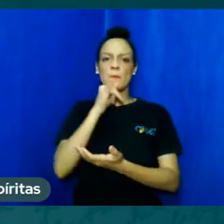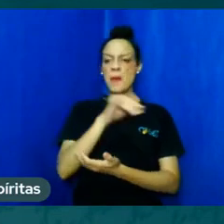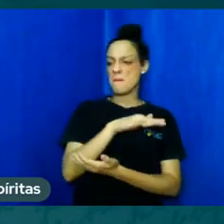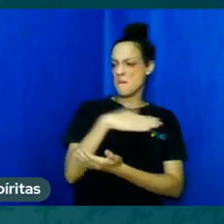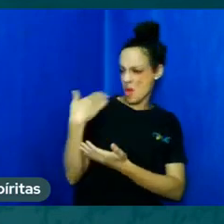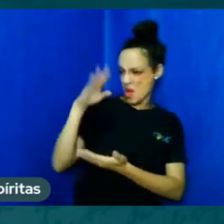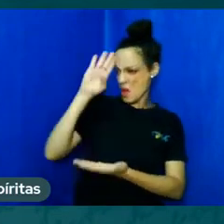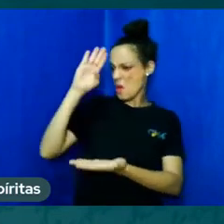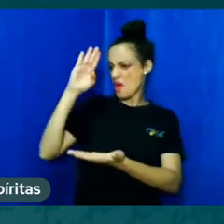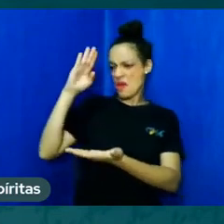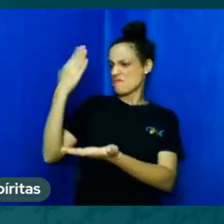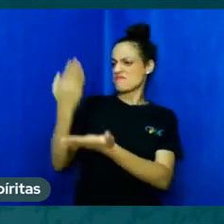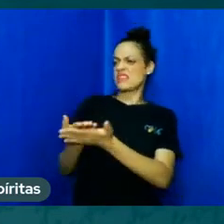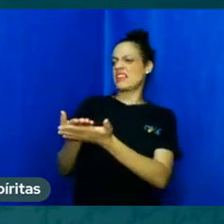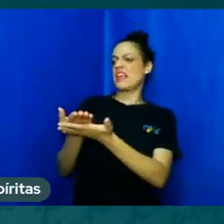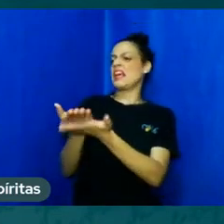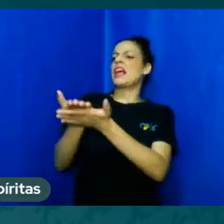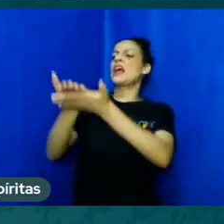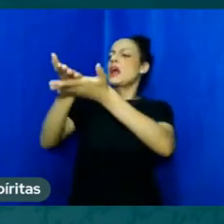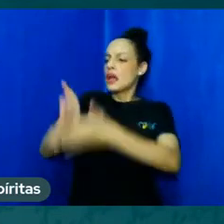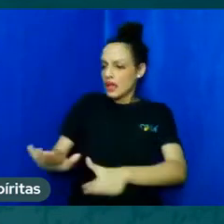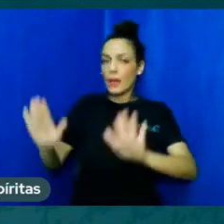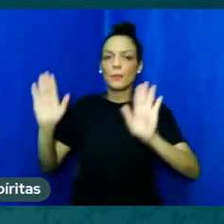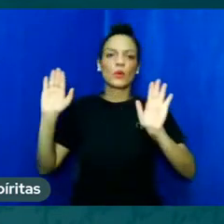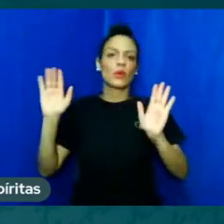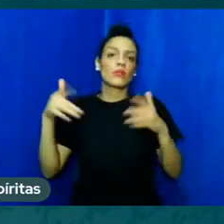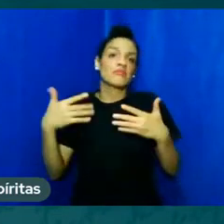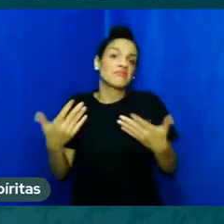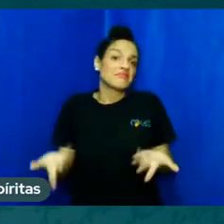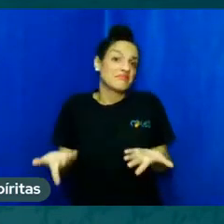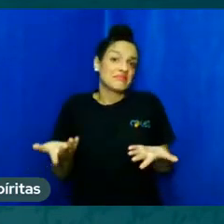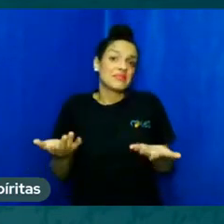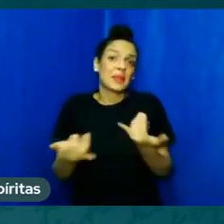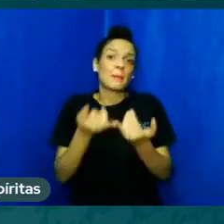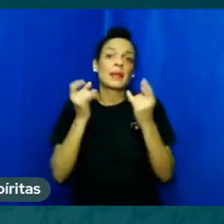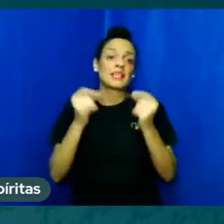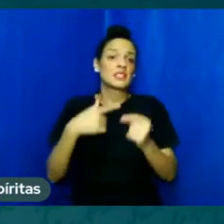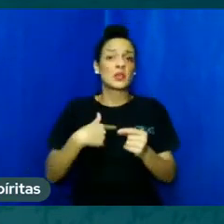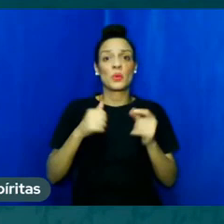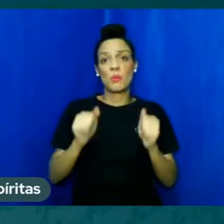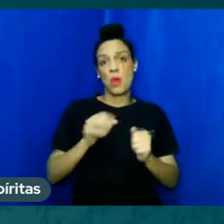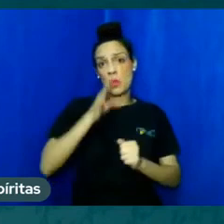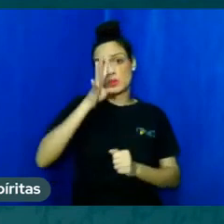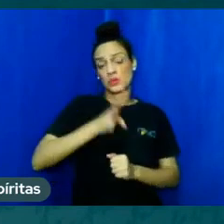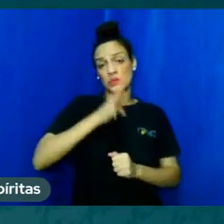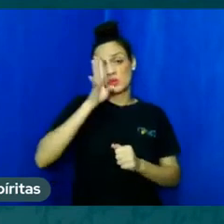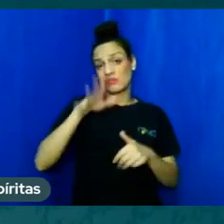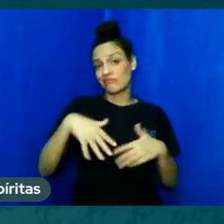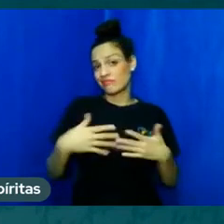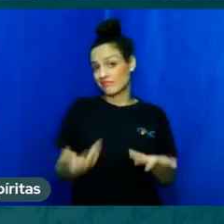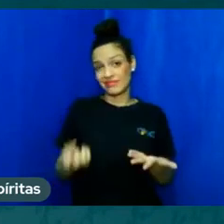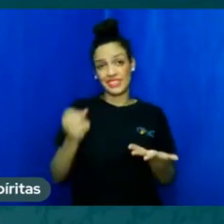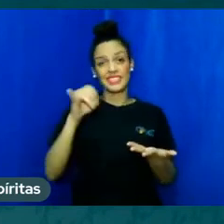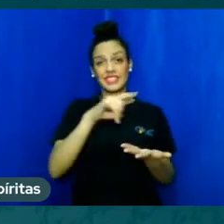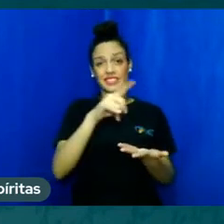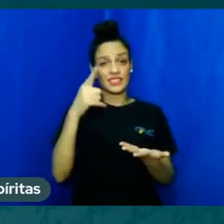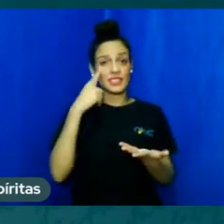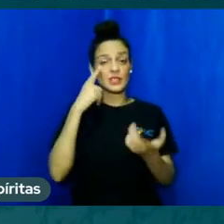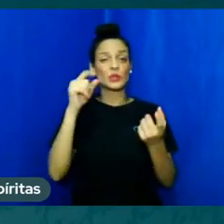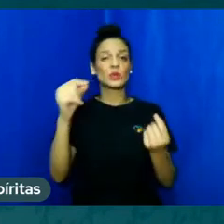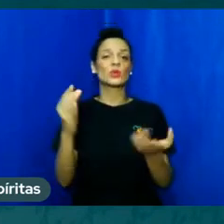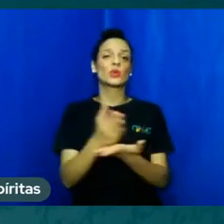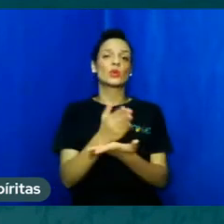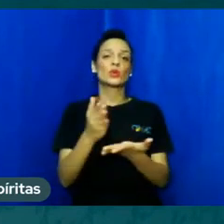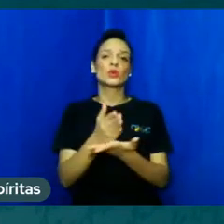dá. Ah, então eu posso fazer qualquer negócio. E se a gente for pegar lá nas obras pós-pós, já que eu falei nessa